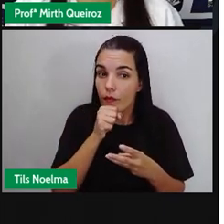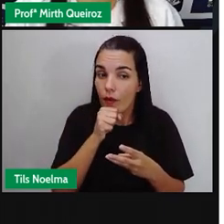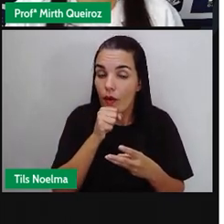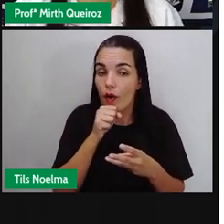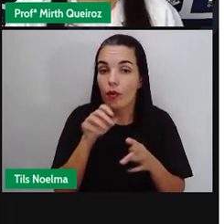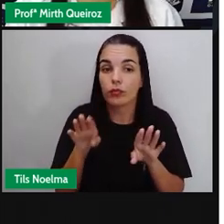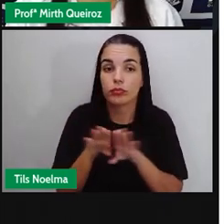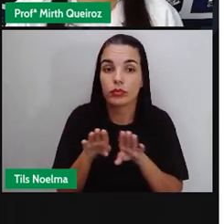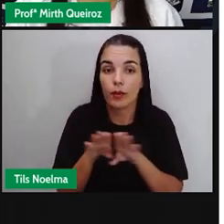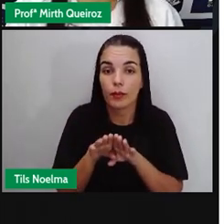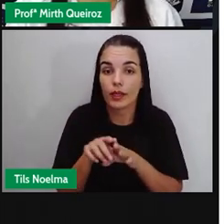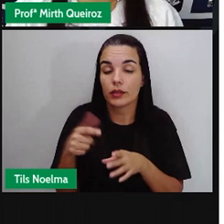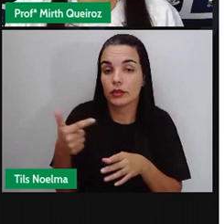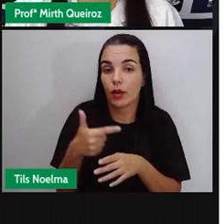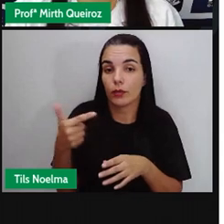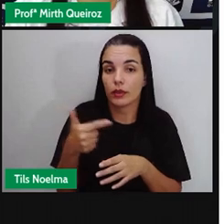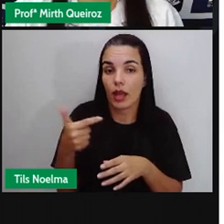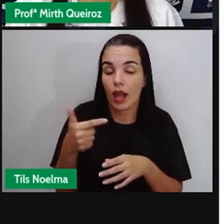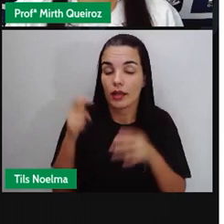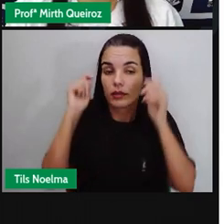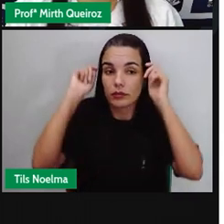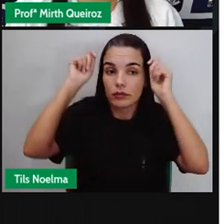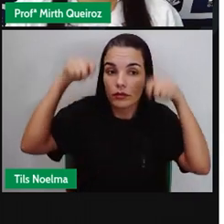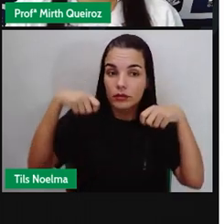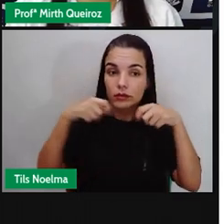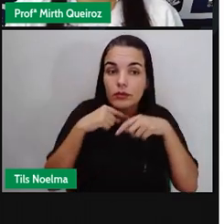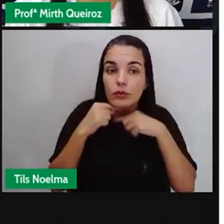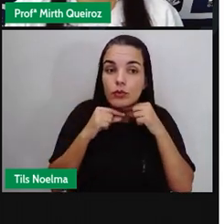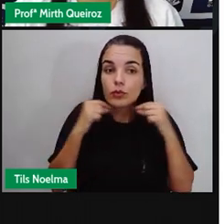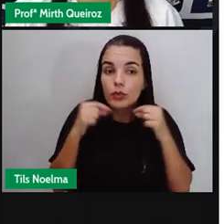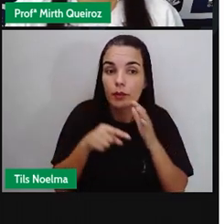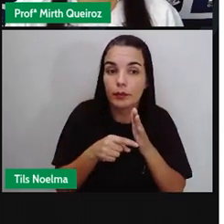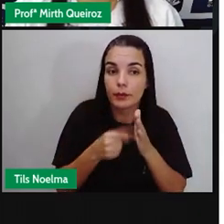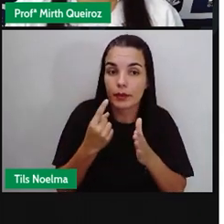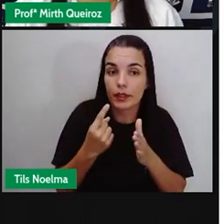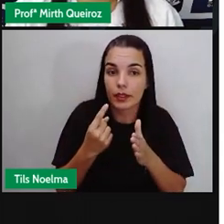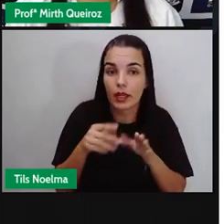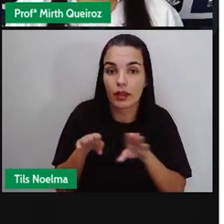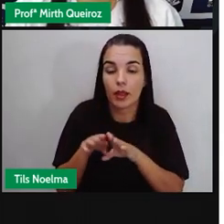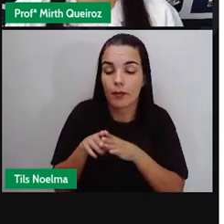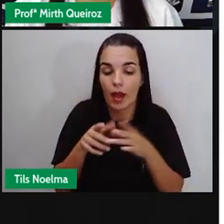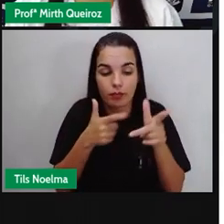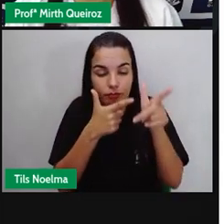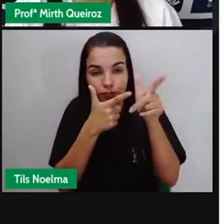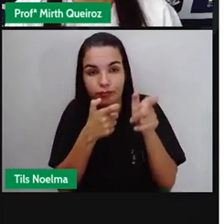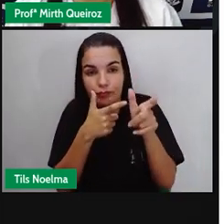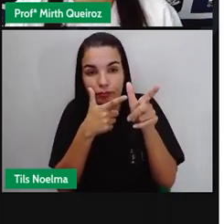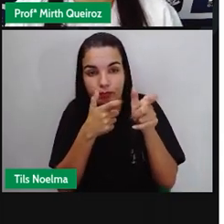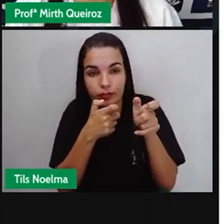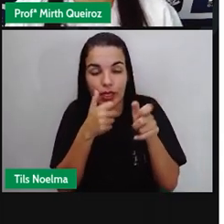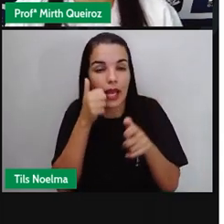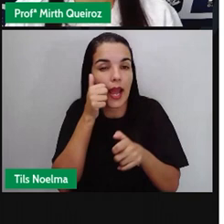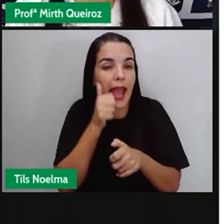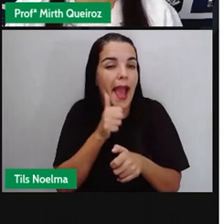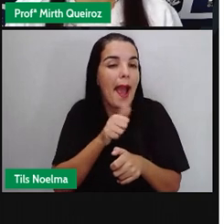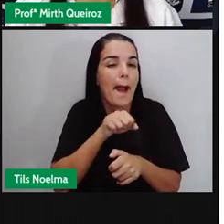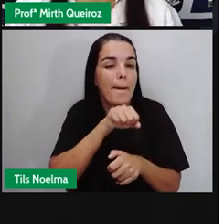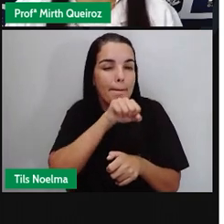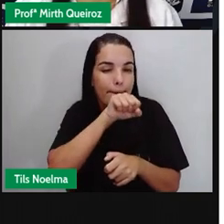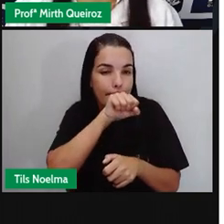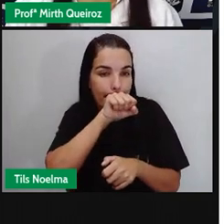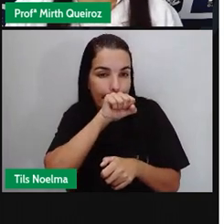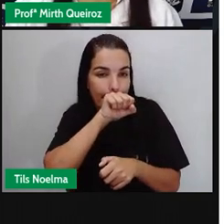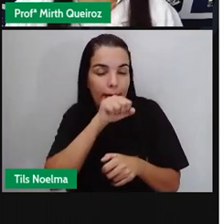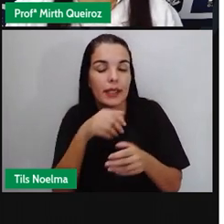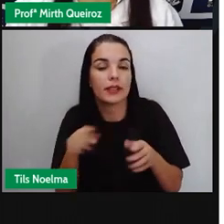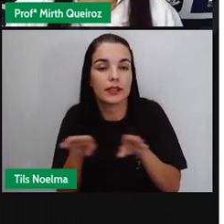aparecem os personagens secundários Que seria a vovó e o caçador E a mamãe da Chapeuzinho vermelho também Que